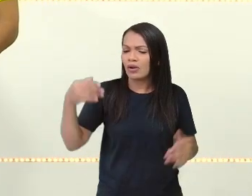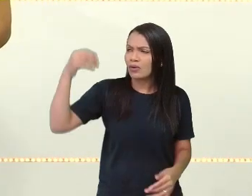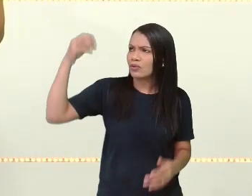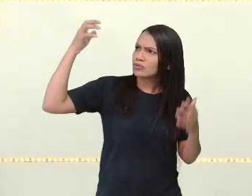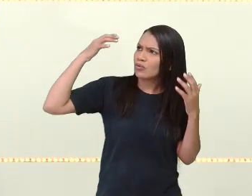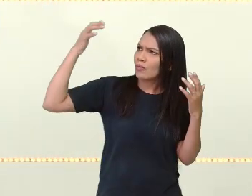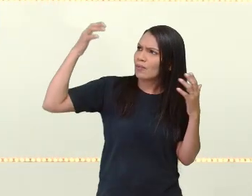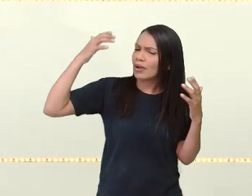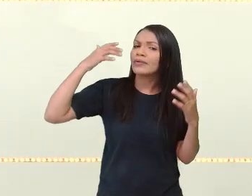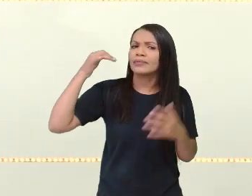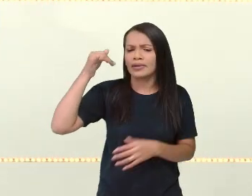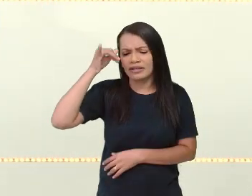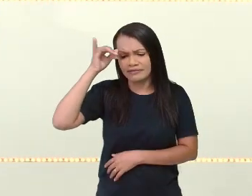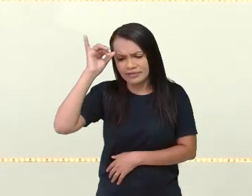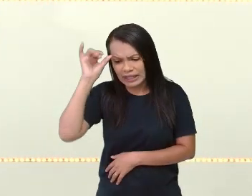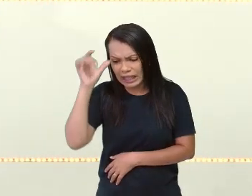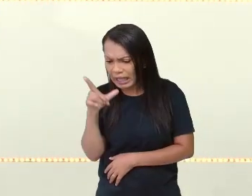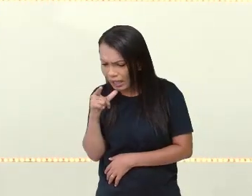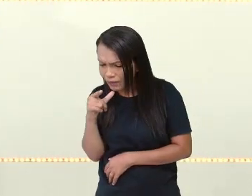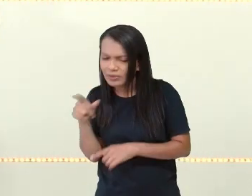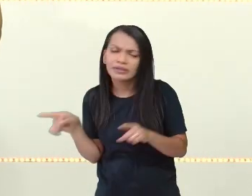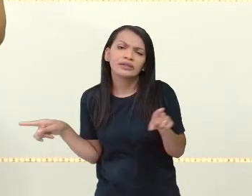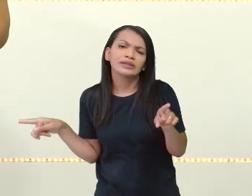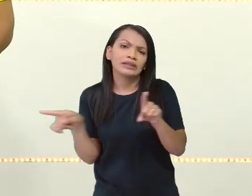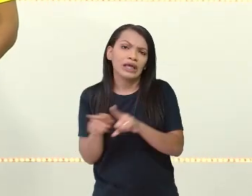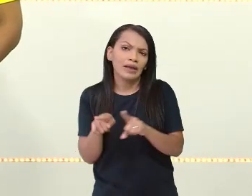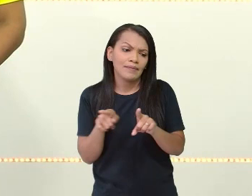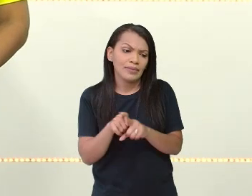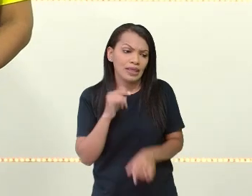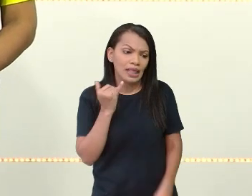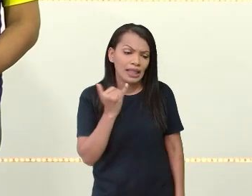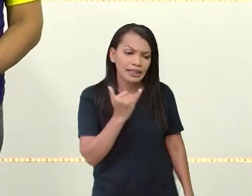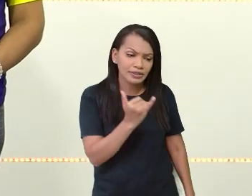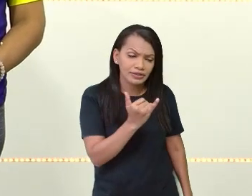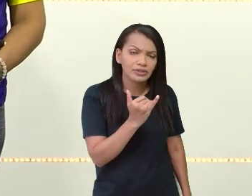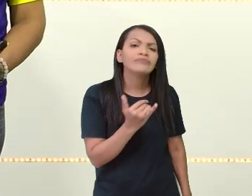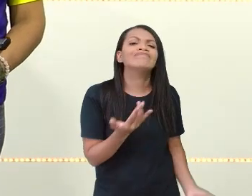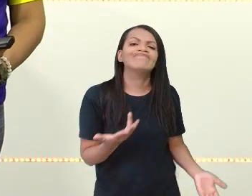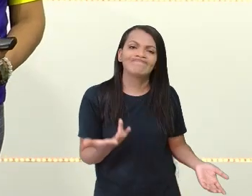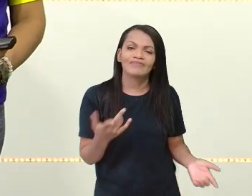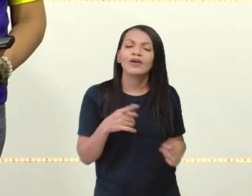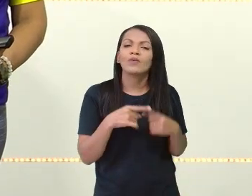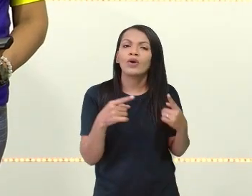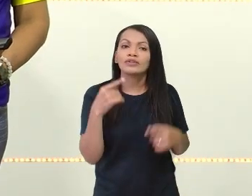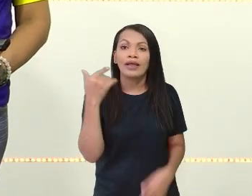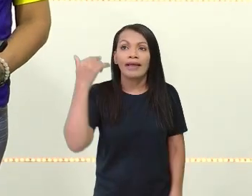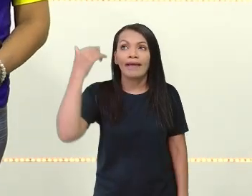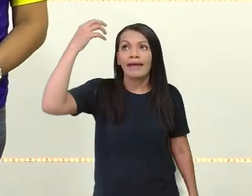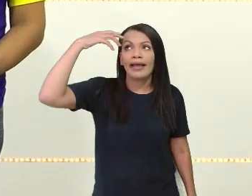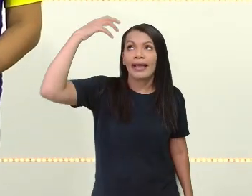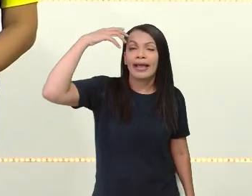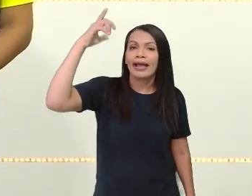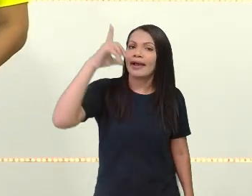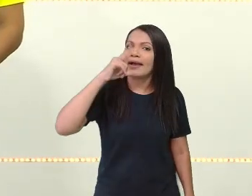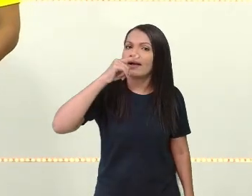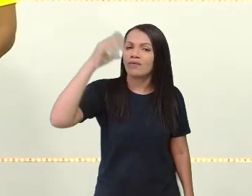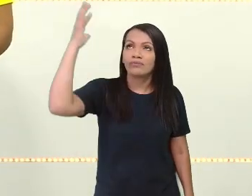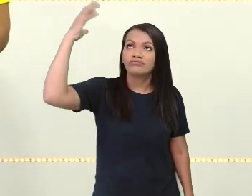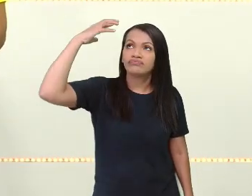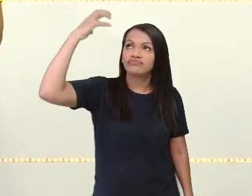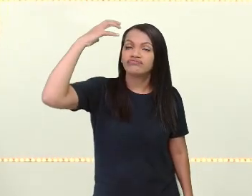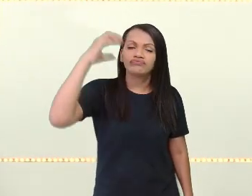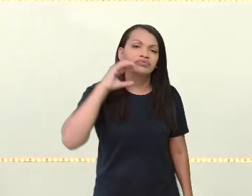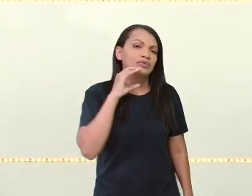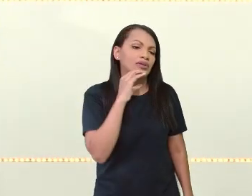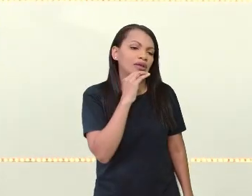consumo da água e também da energia elétrica. Porque no banheiro, dependendo da hora,